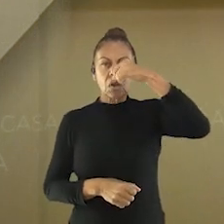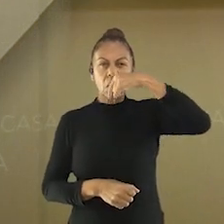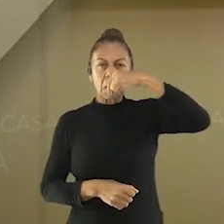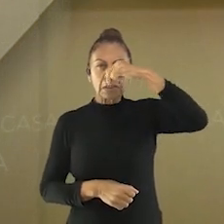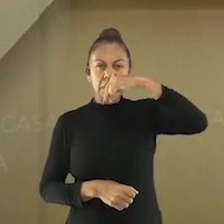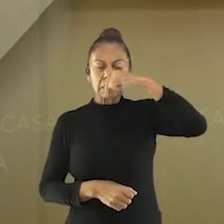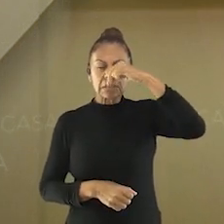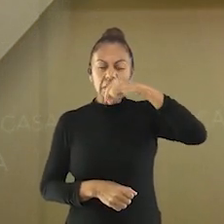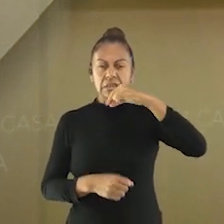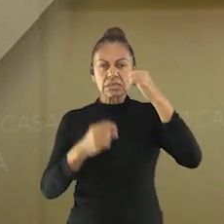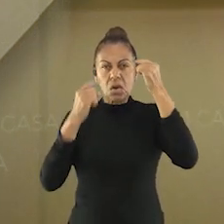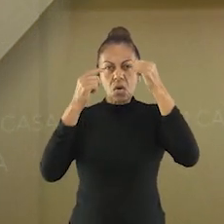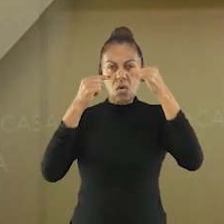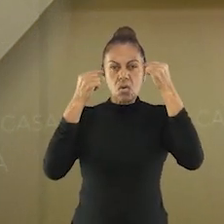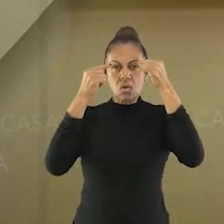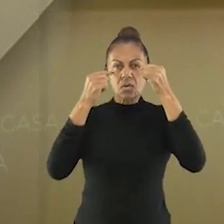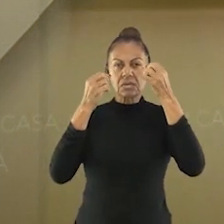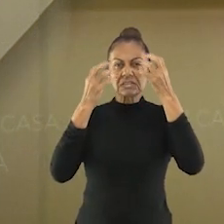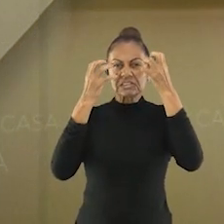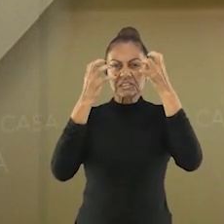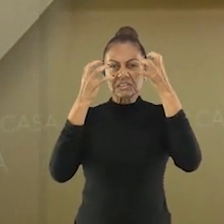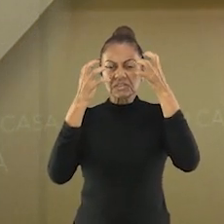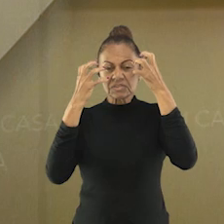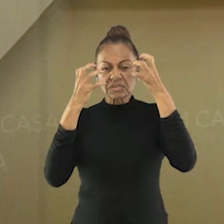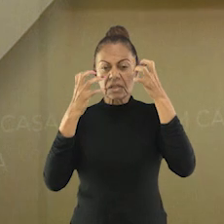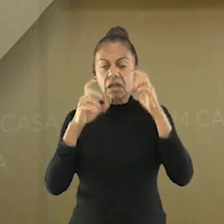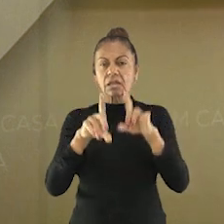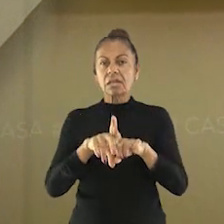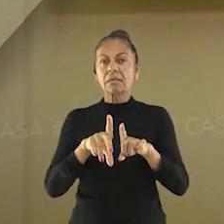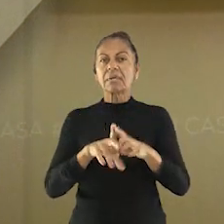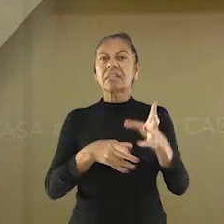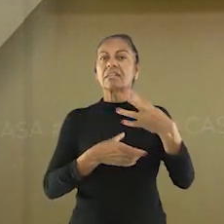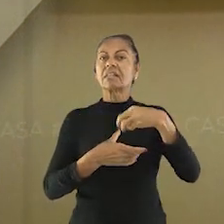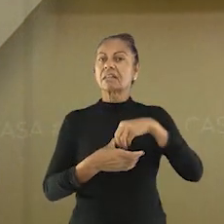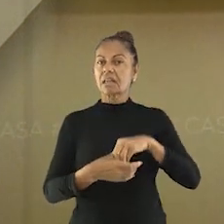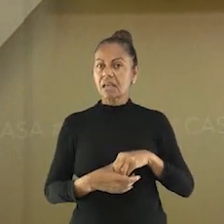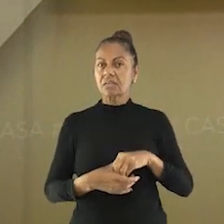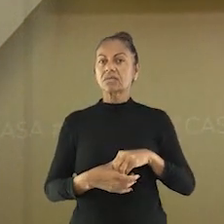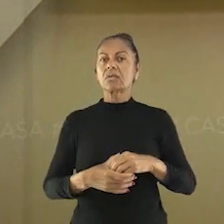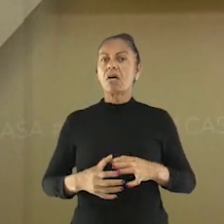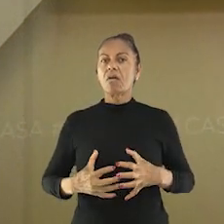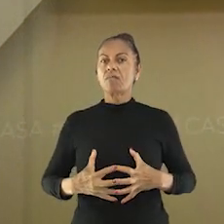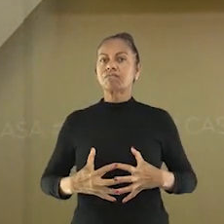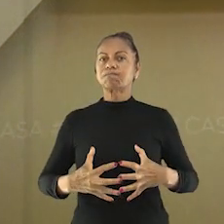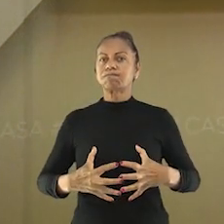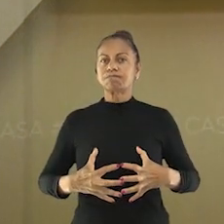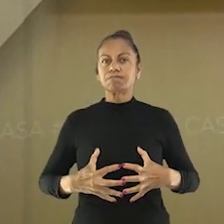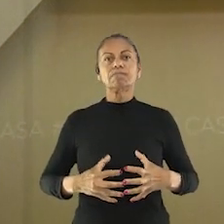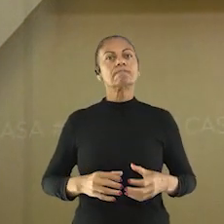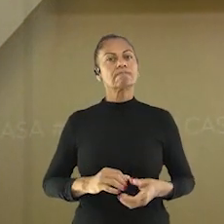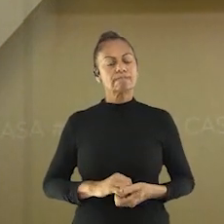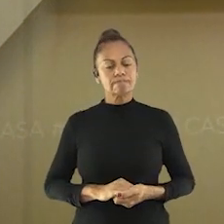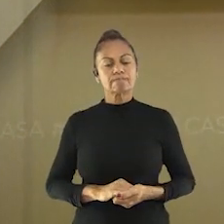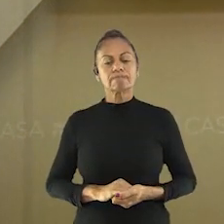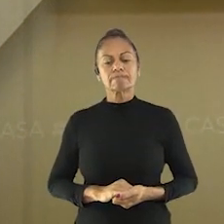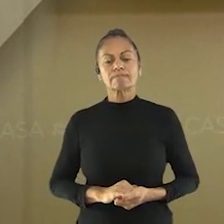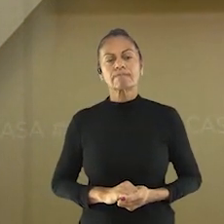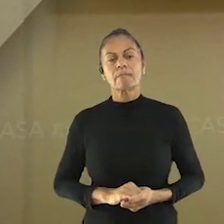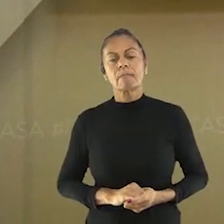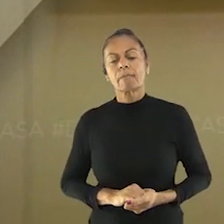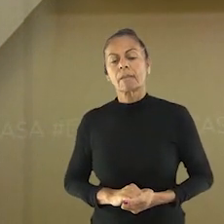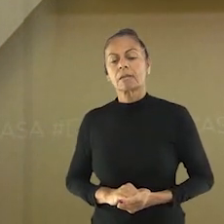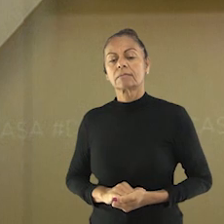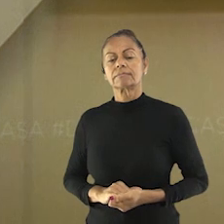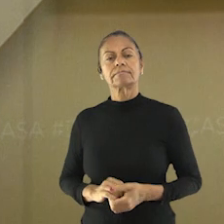coreza, olhos lacrimejando, coceiras, vermelhidão na pele. Também cólicas e até choque anafilático em casos mais graves.